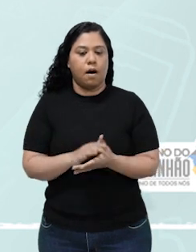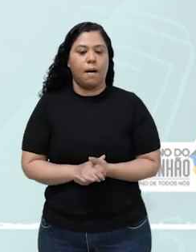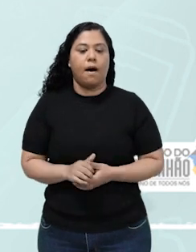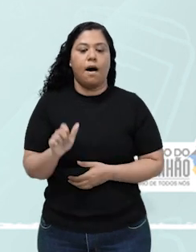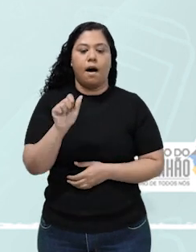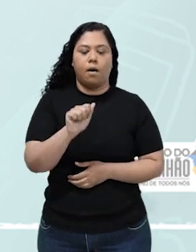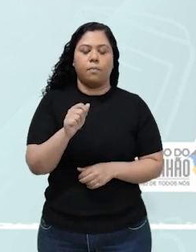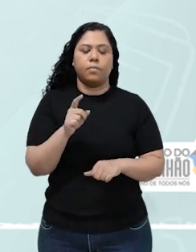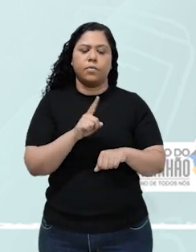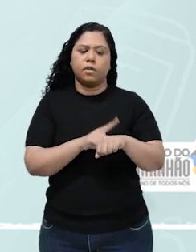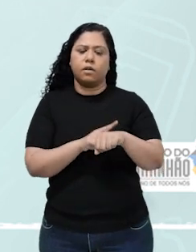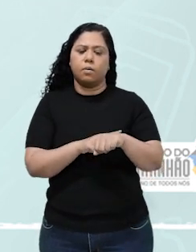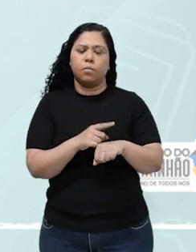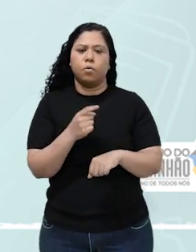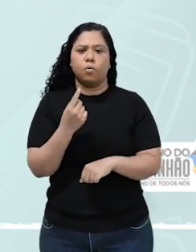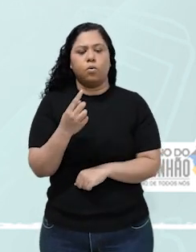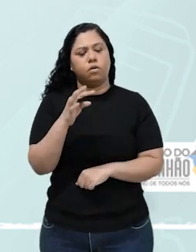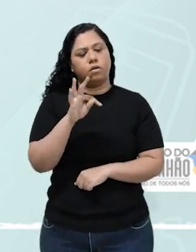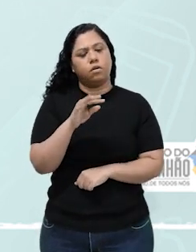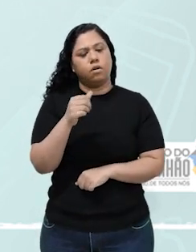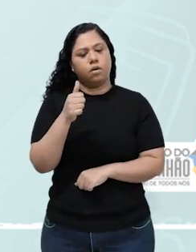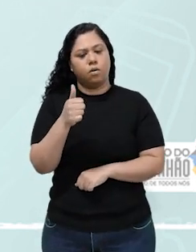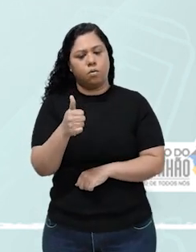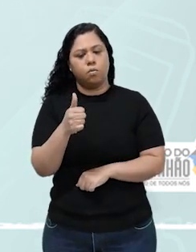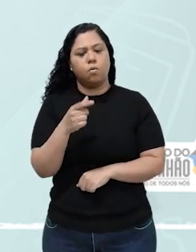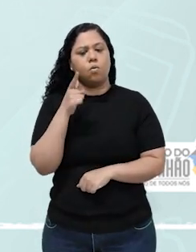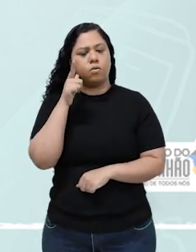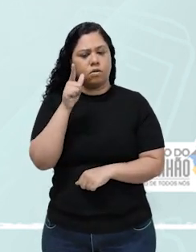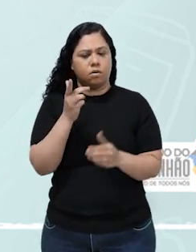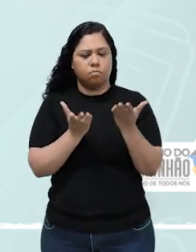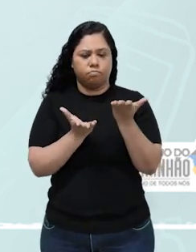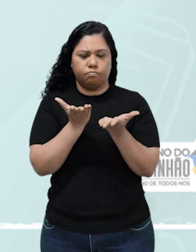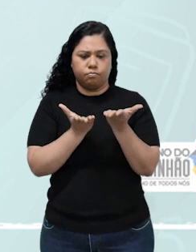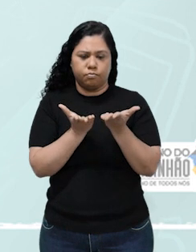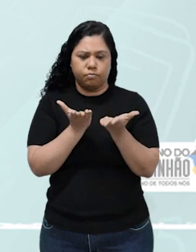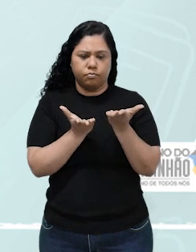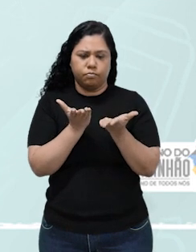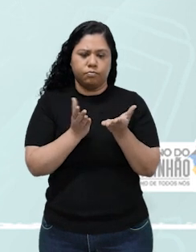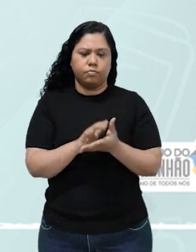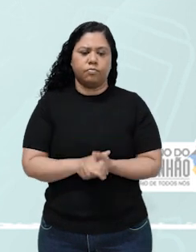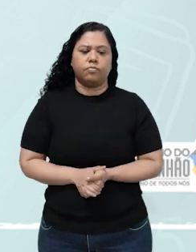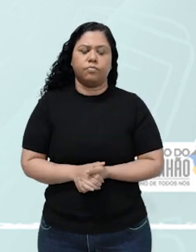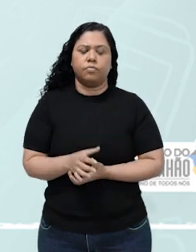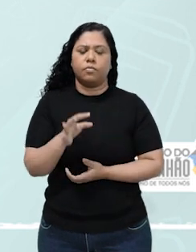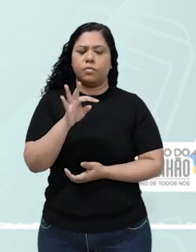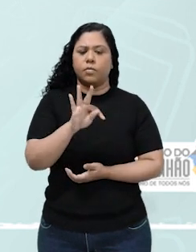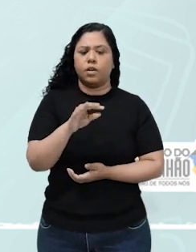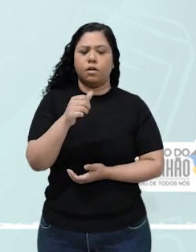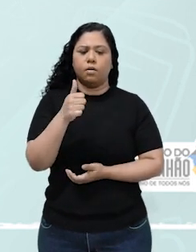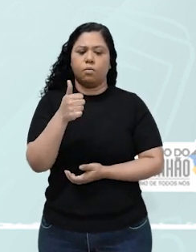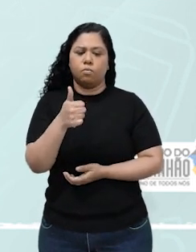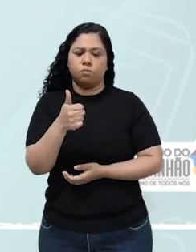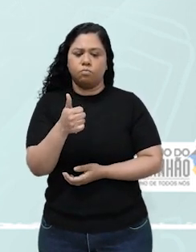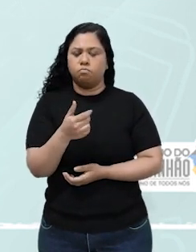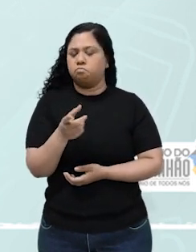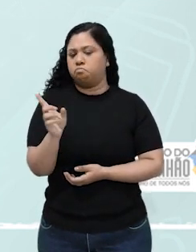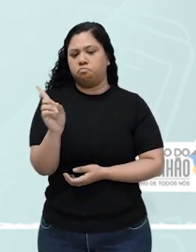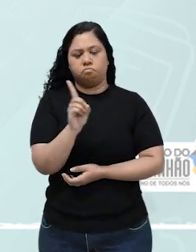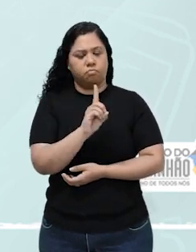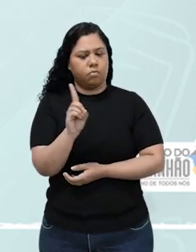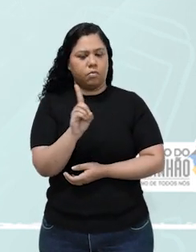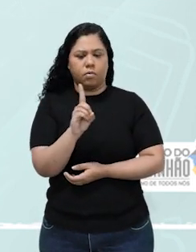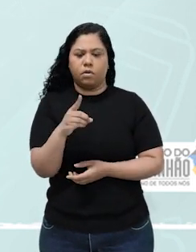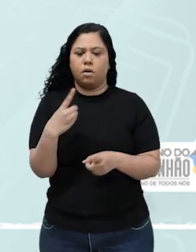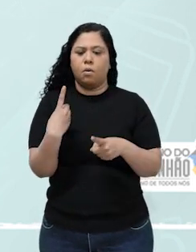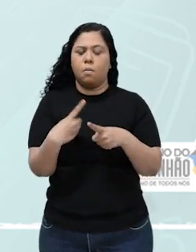letra A. Em T1, a reação alcançou o equilíbrio. A reação alcançou o equilíbrio? Não, porque as